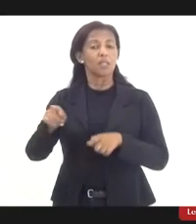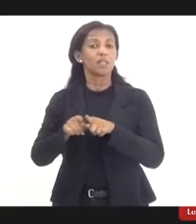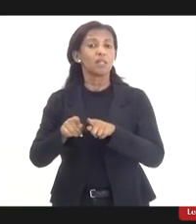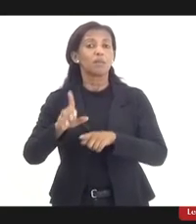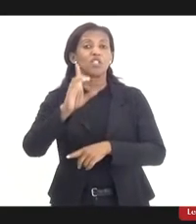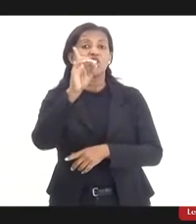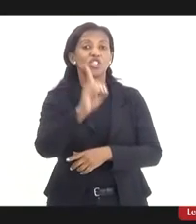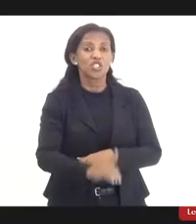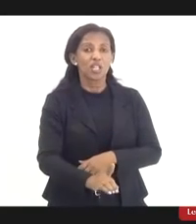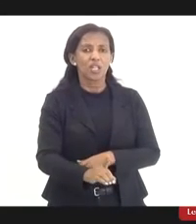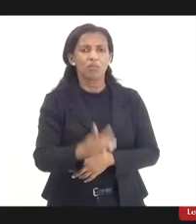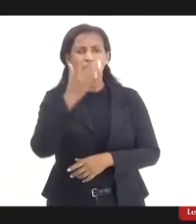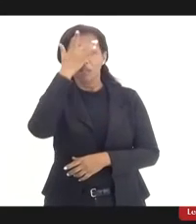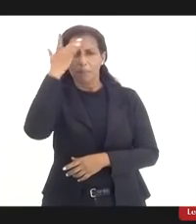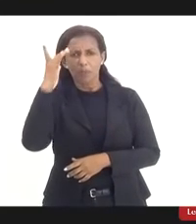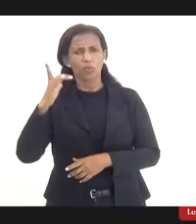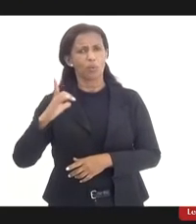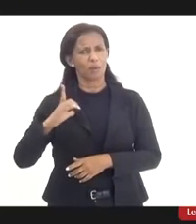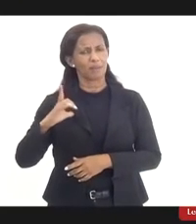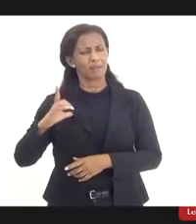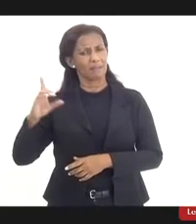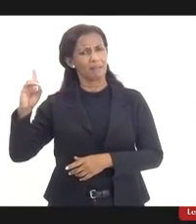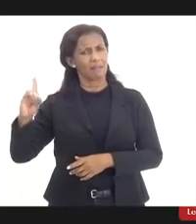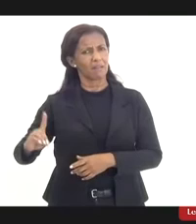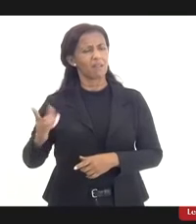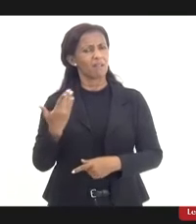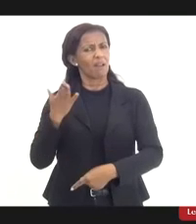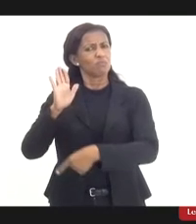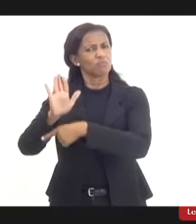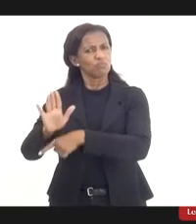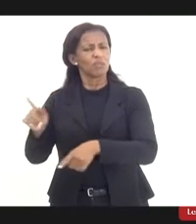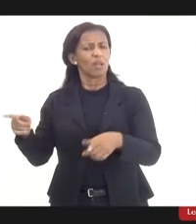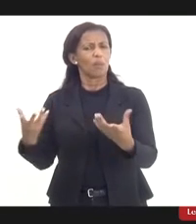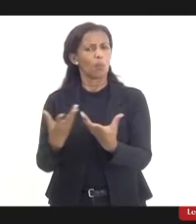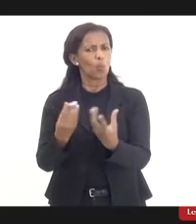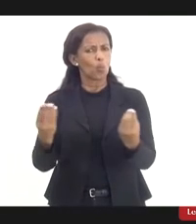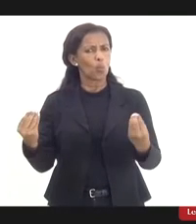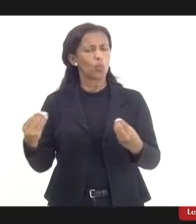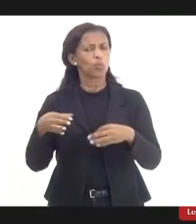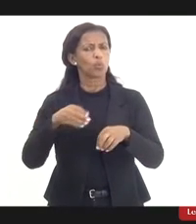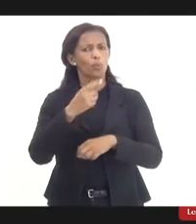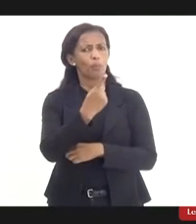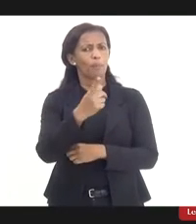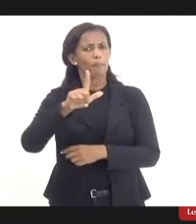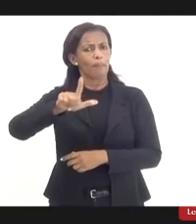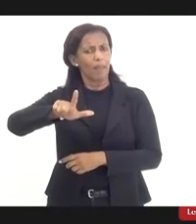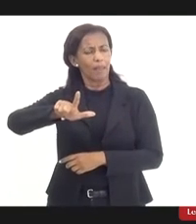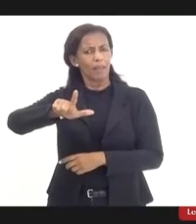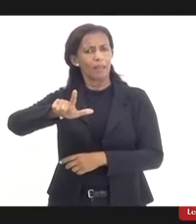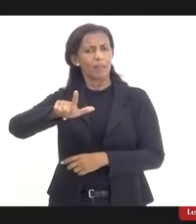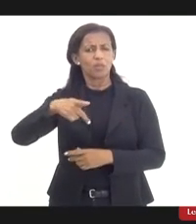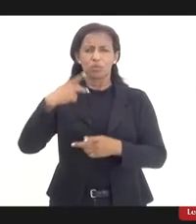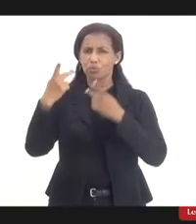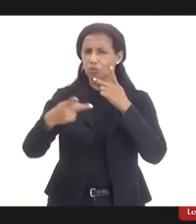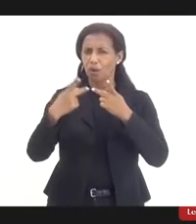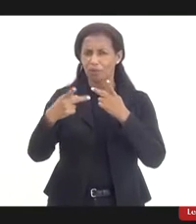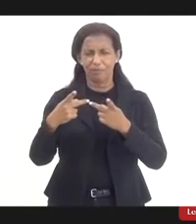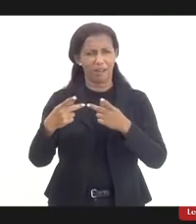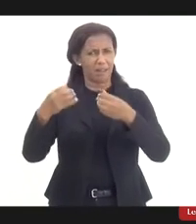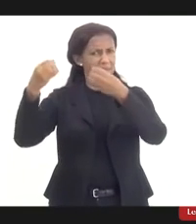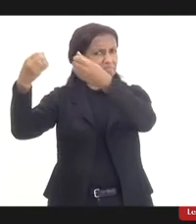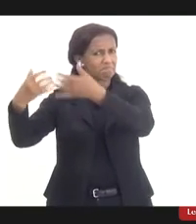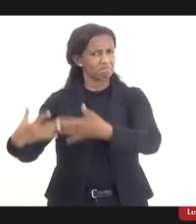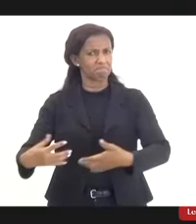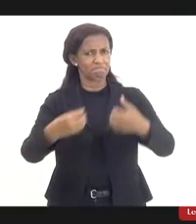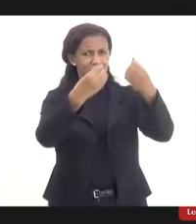com deficiência, que com certeza vai contribuir muito com esse projeto, só da fala deles. Foi